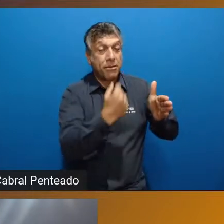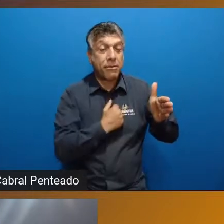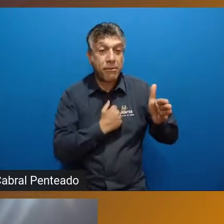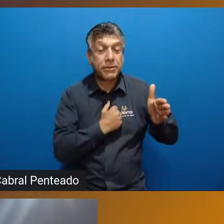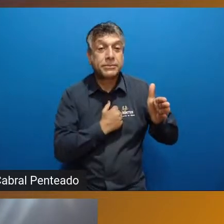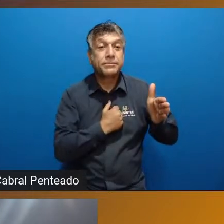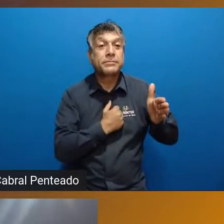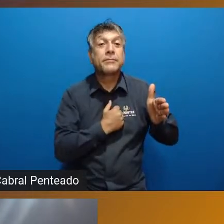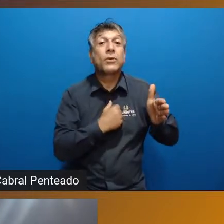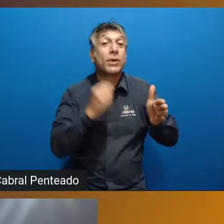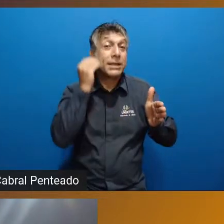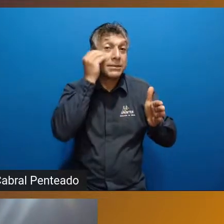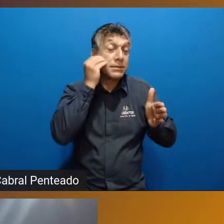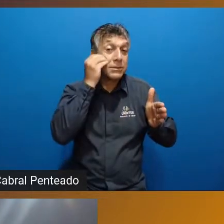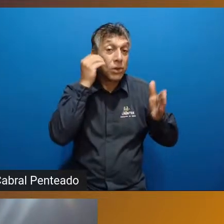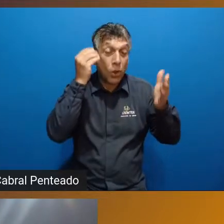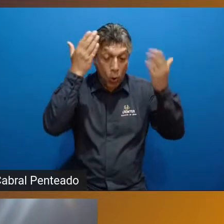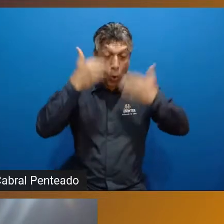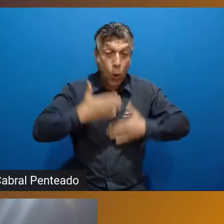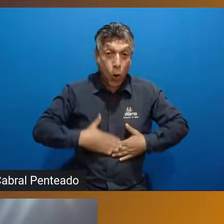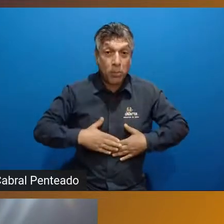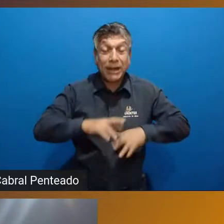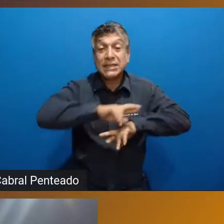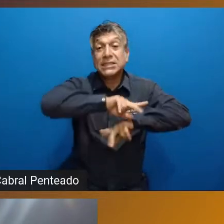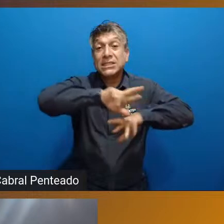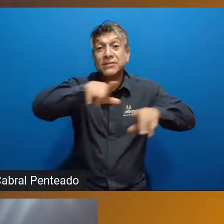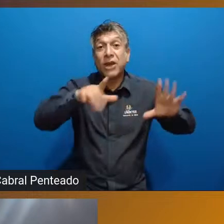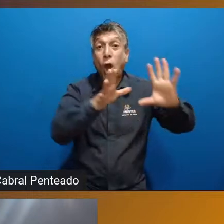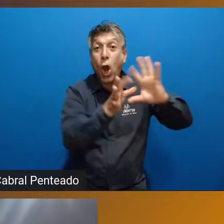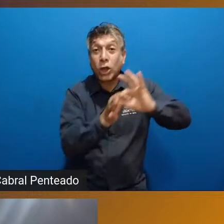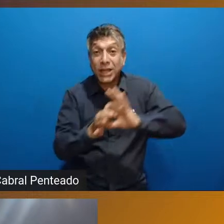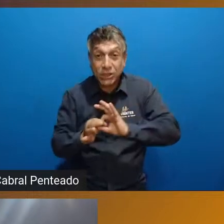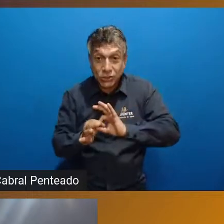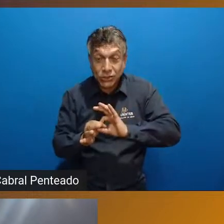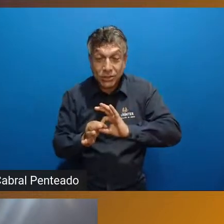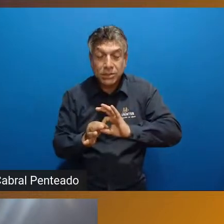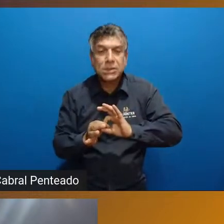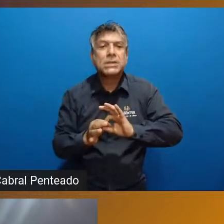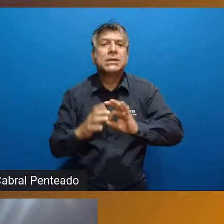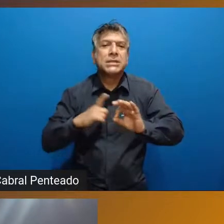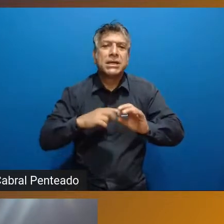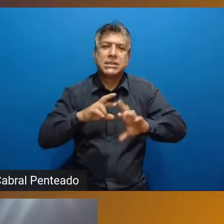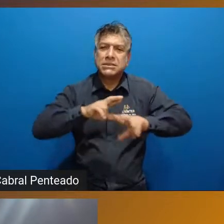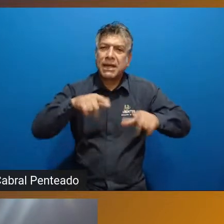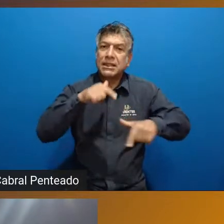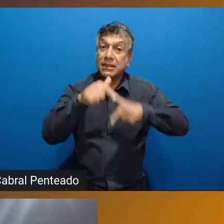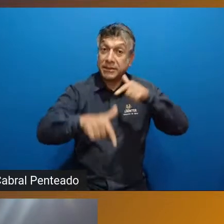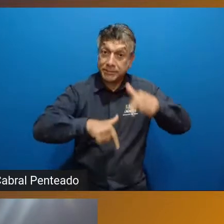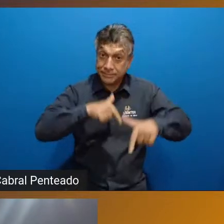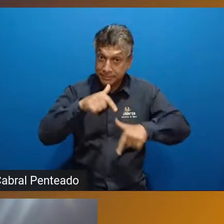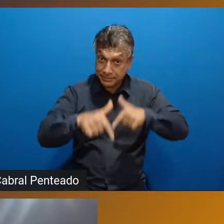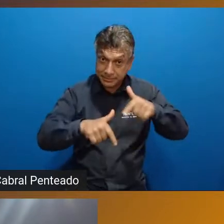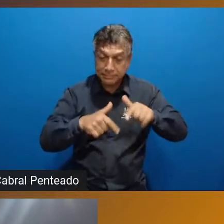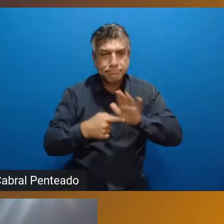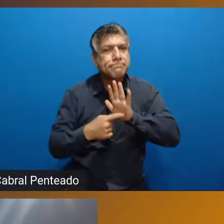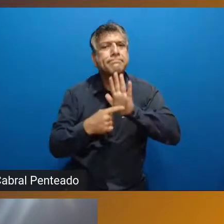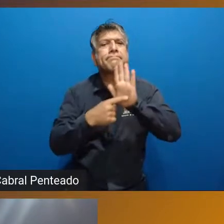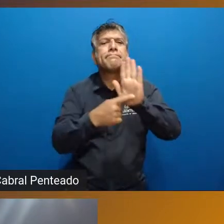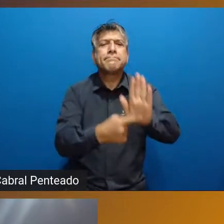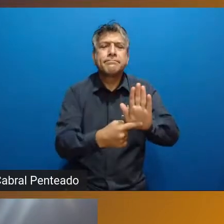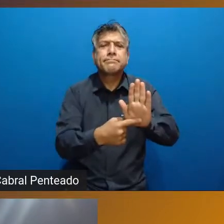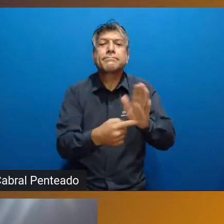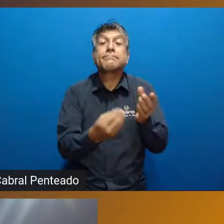intitulada de Prática Corporal em Diferentes Contextos, Então, são diferentes trabalhos e que mostram